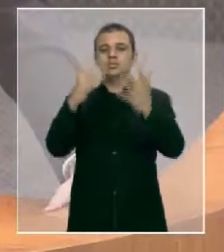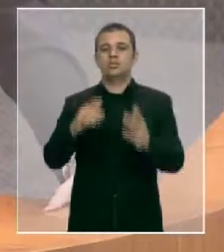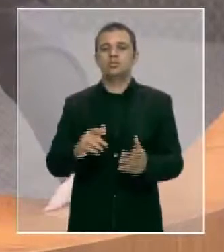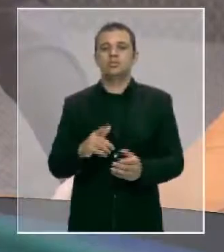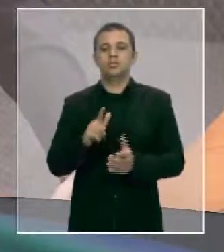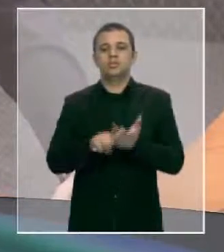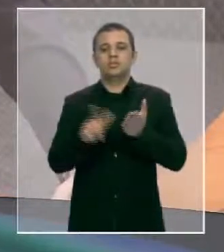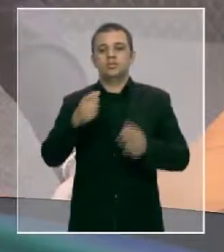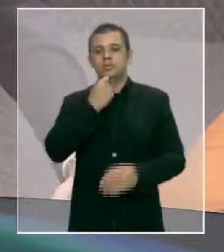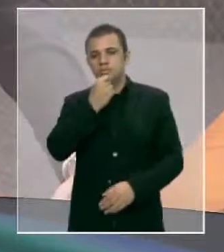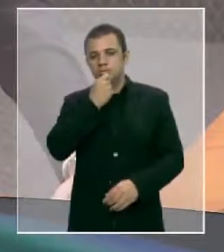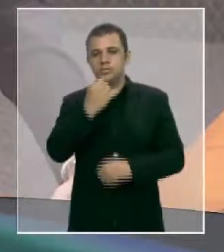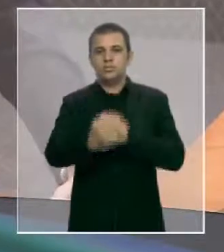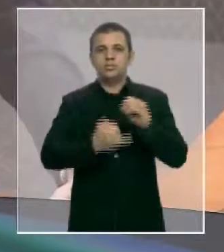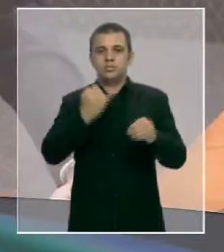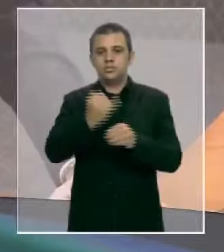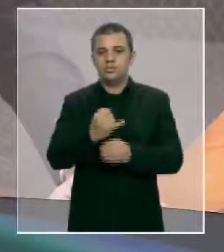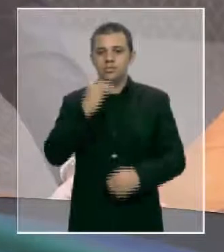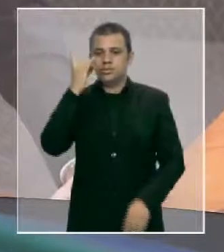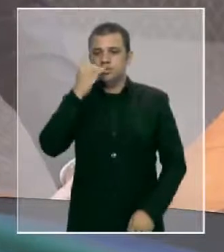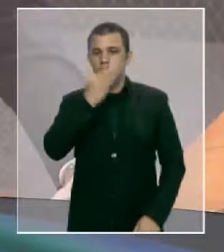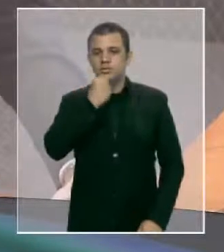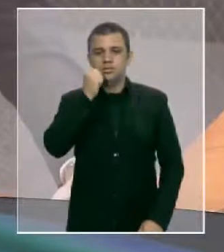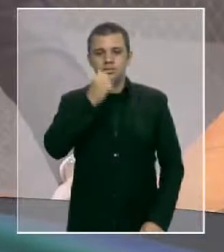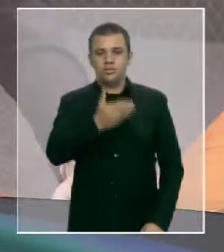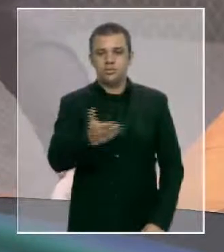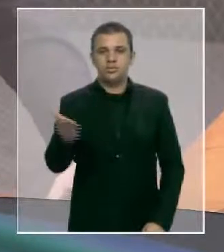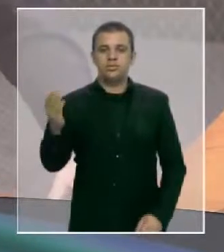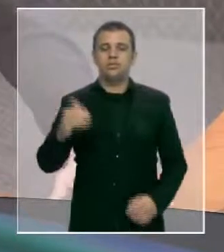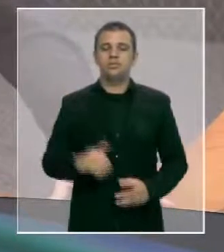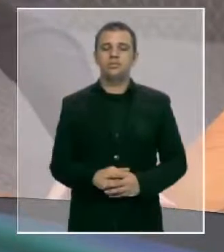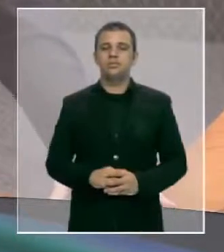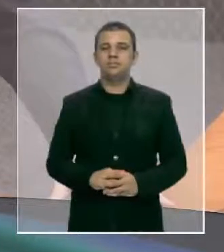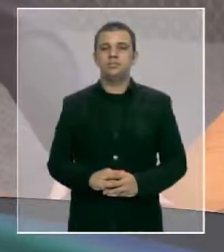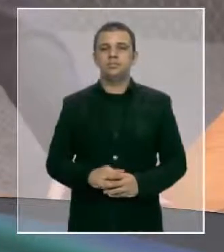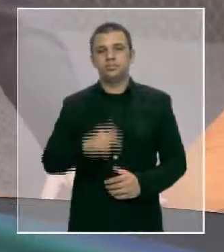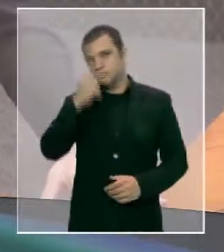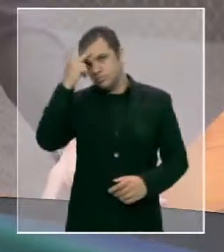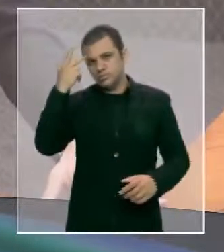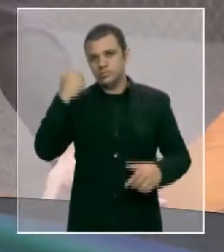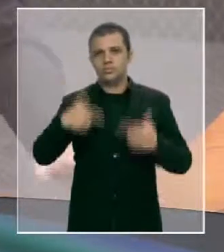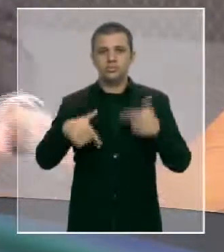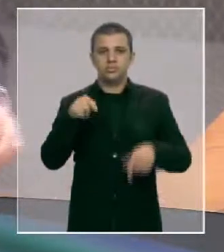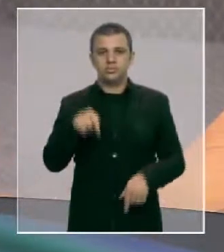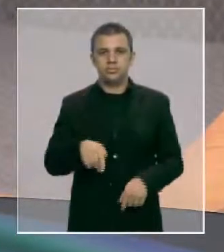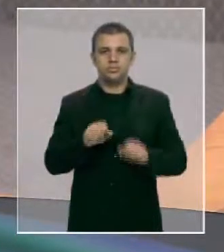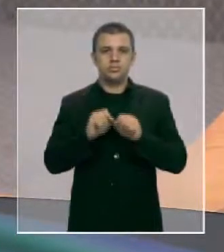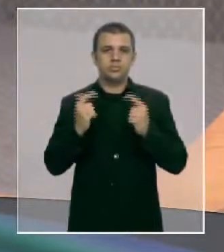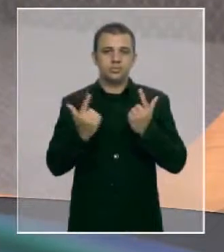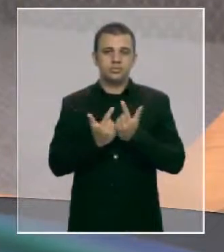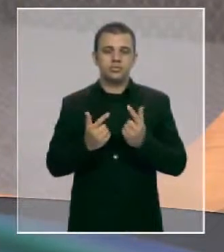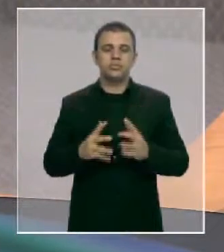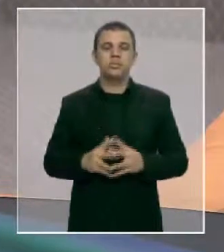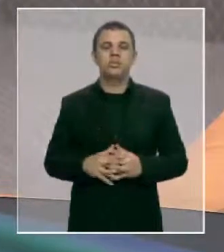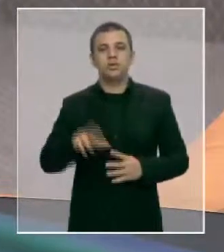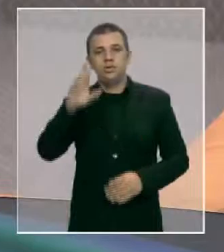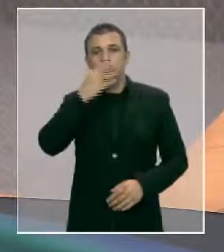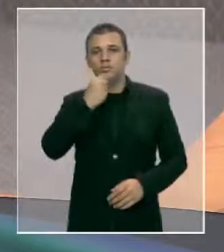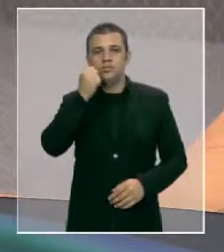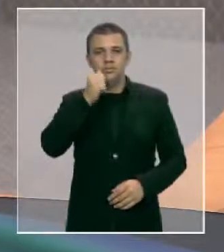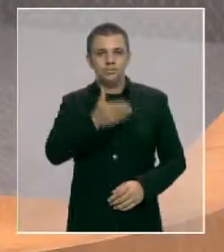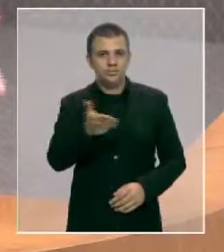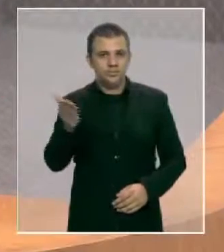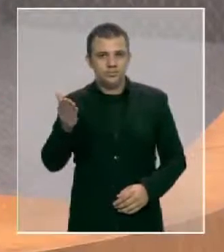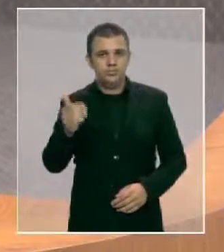internautas, deputados, deputadas, funcionários desta casa, senhoras e senhores.